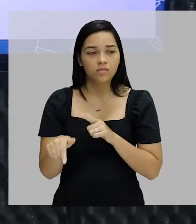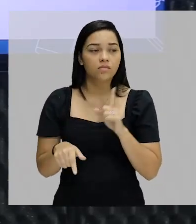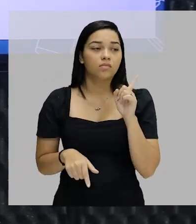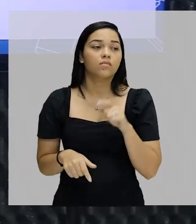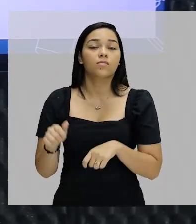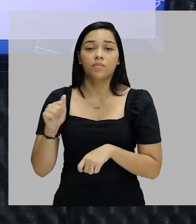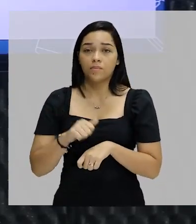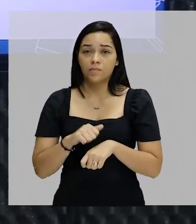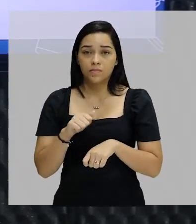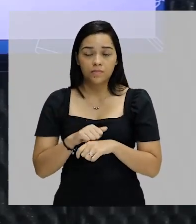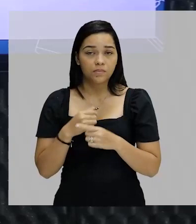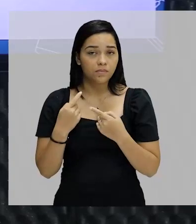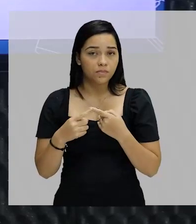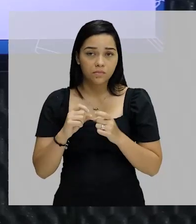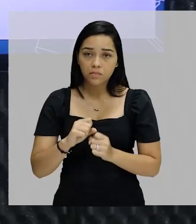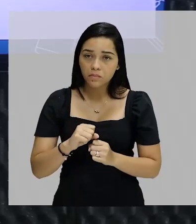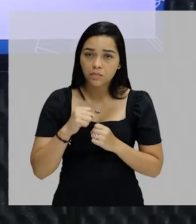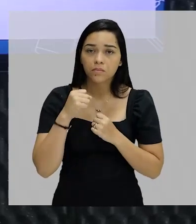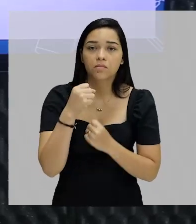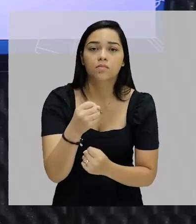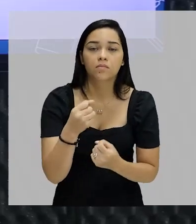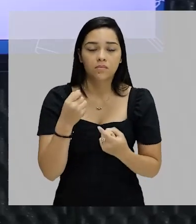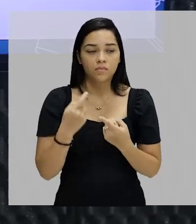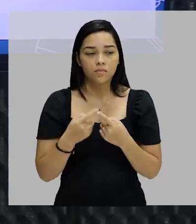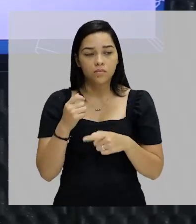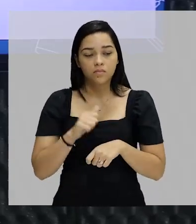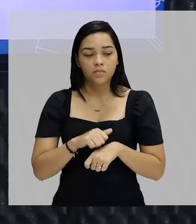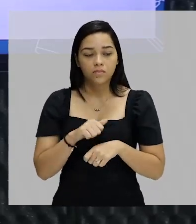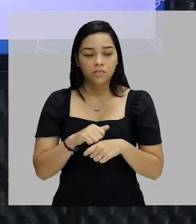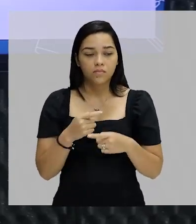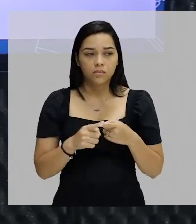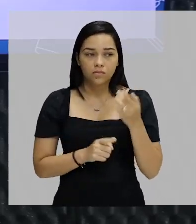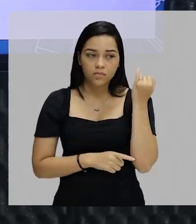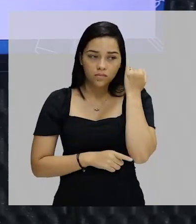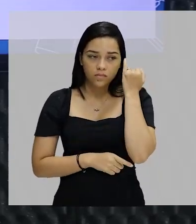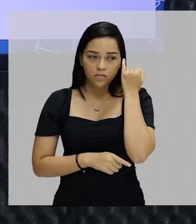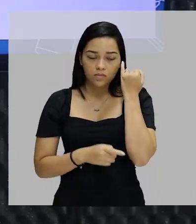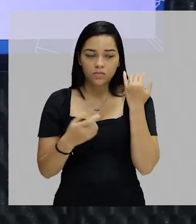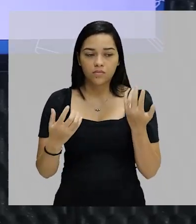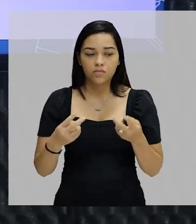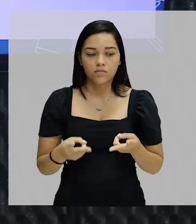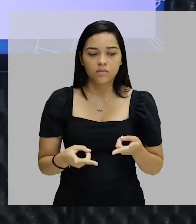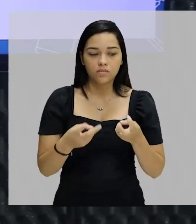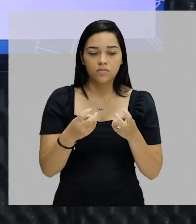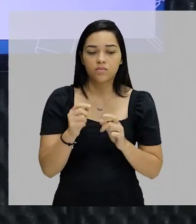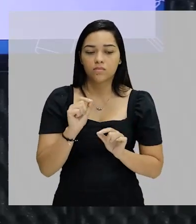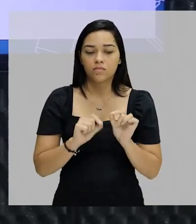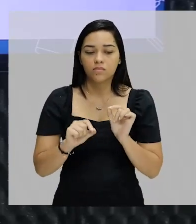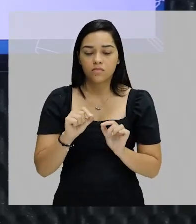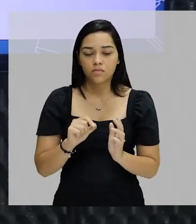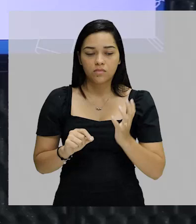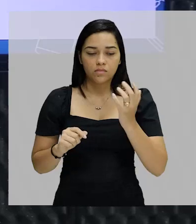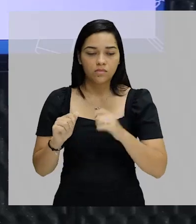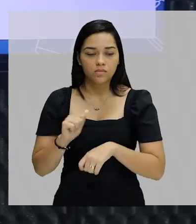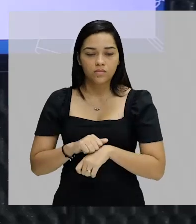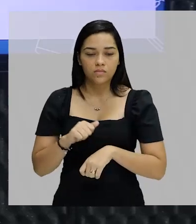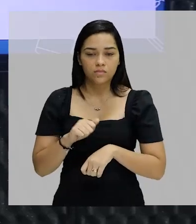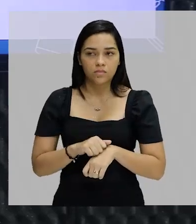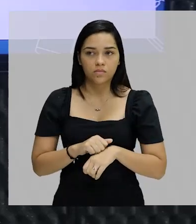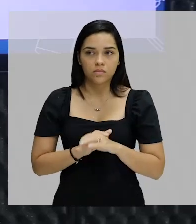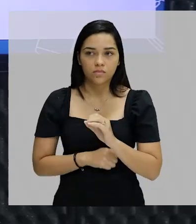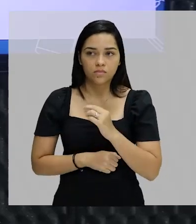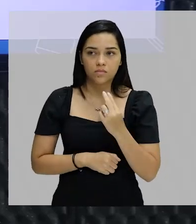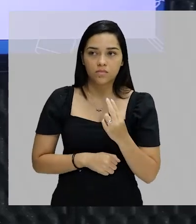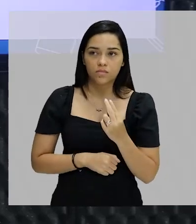era pobre porque não se dedicava. Era pobre porque era preguiçosa. Então, percebe o que acontece com o pobre. O pobre ou a